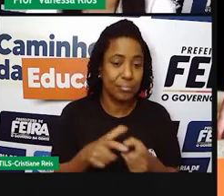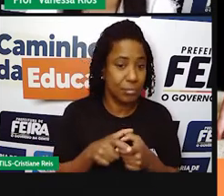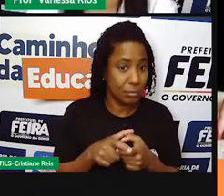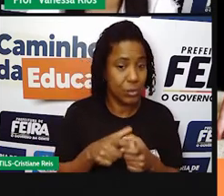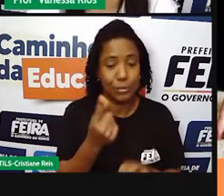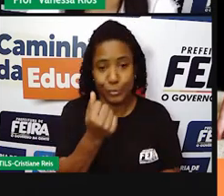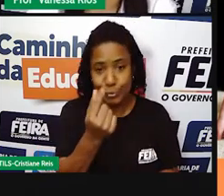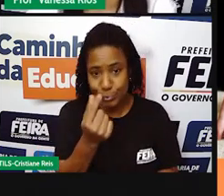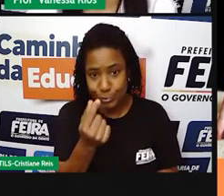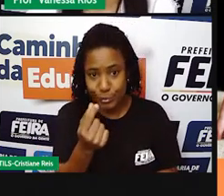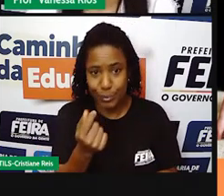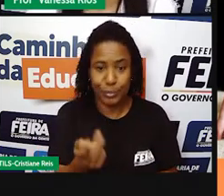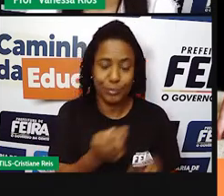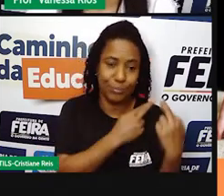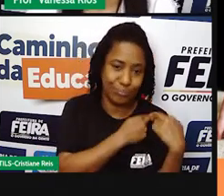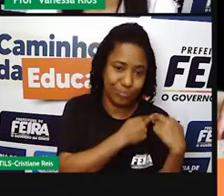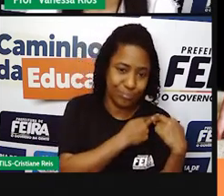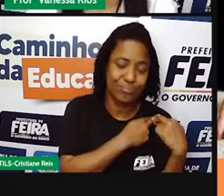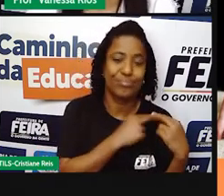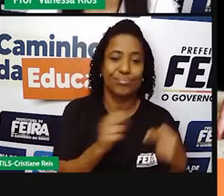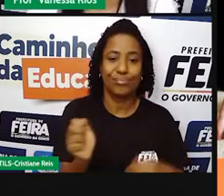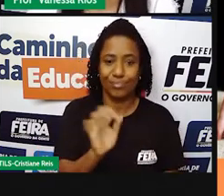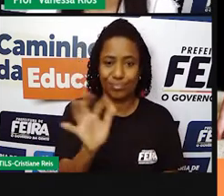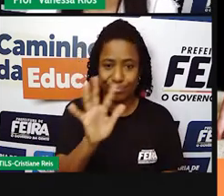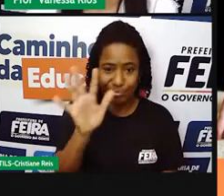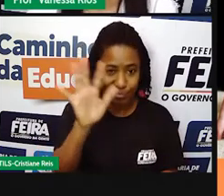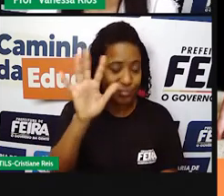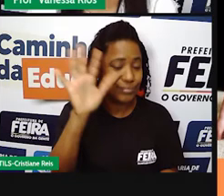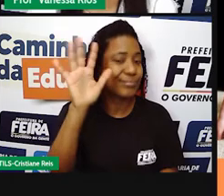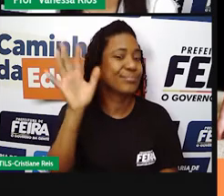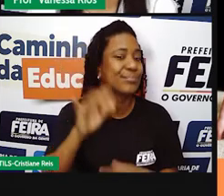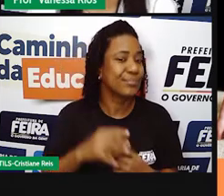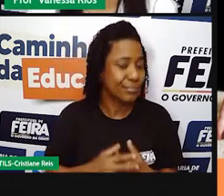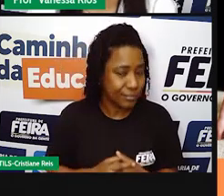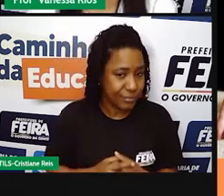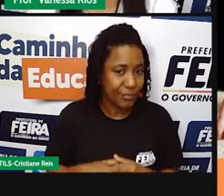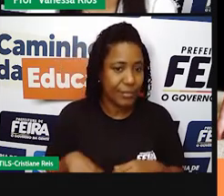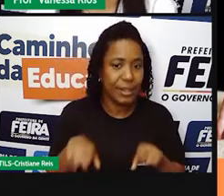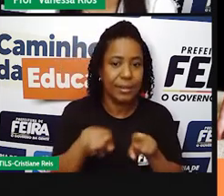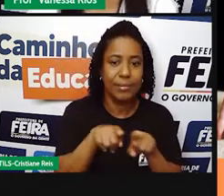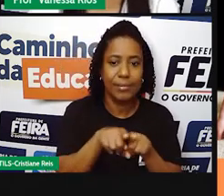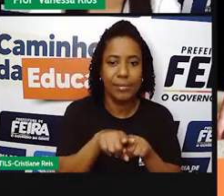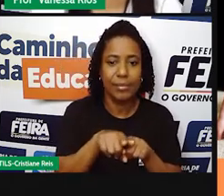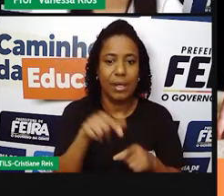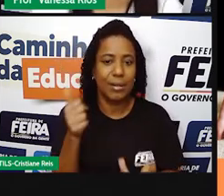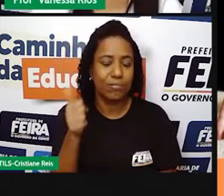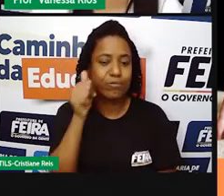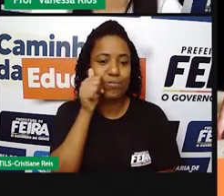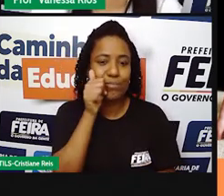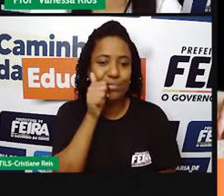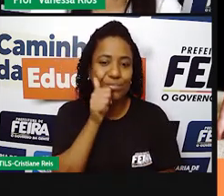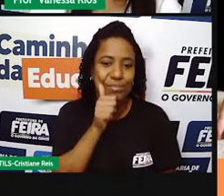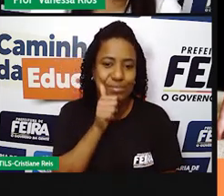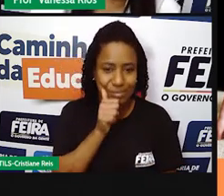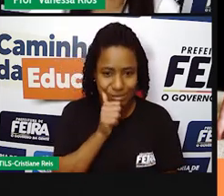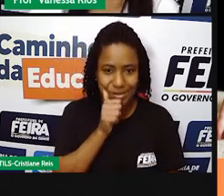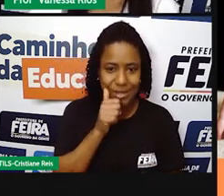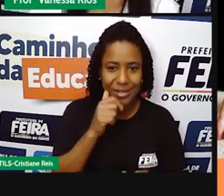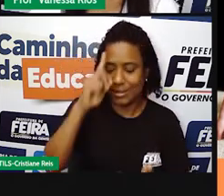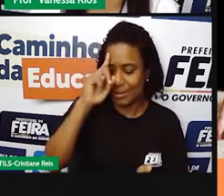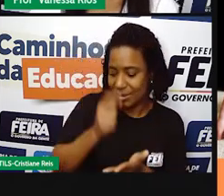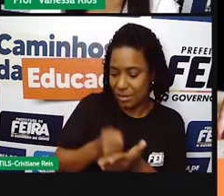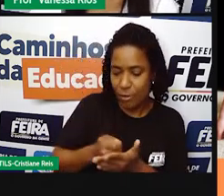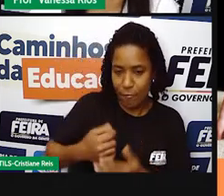né? Dos gastos. Também, as mulheres, elas têm tido filhos um tempo mais tarde